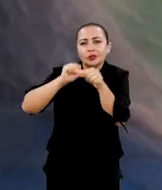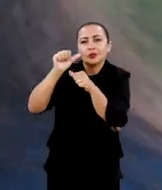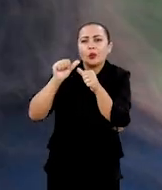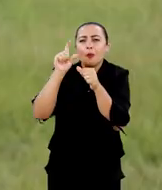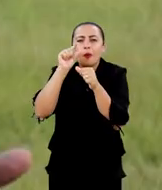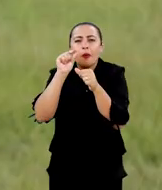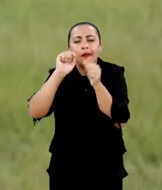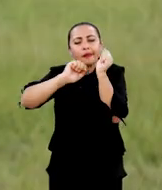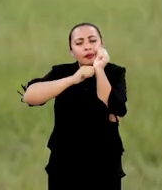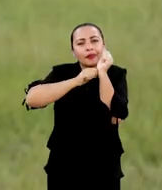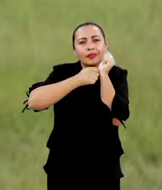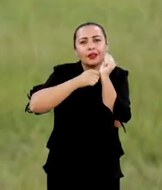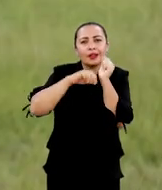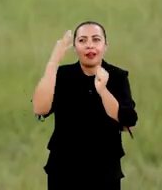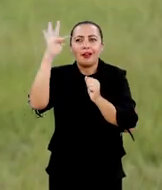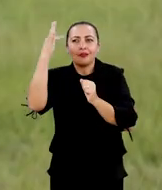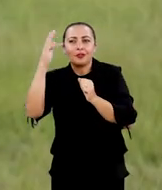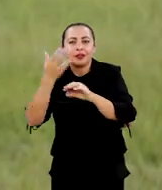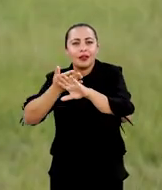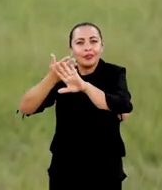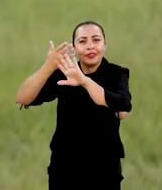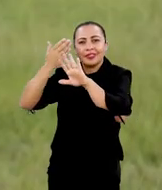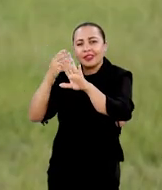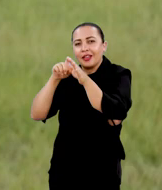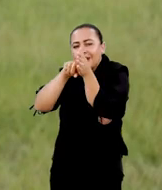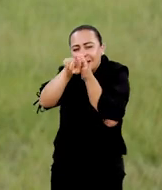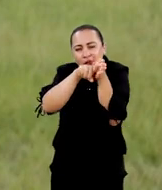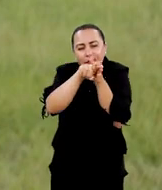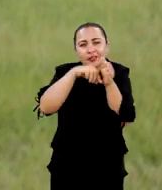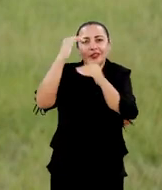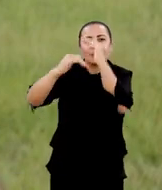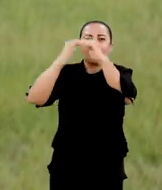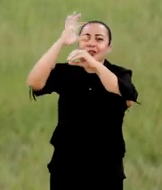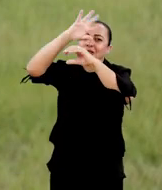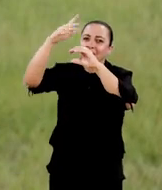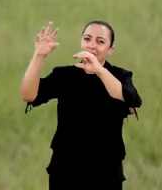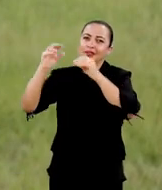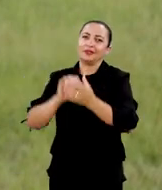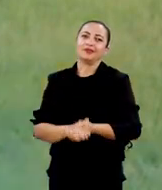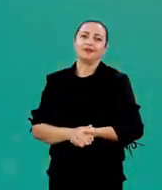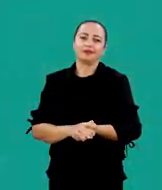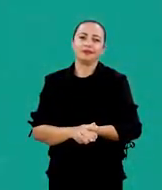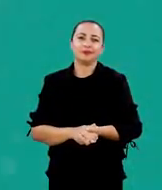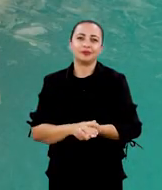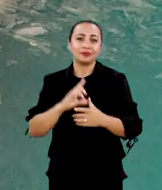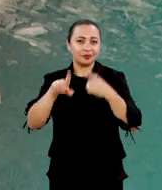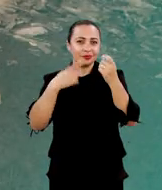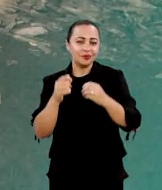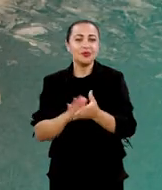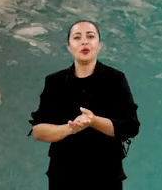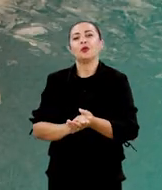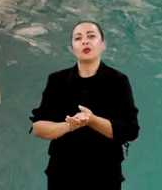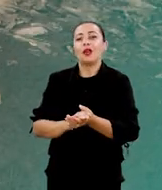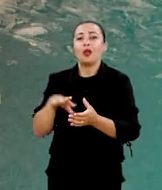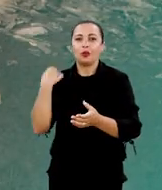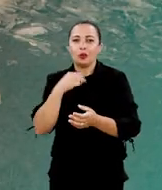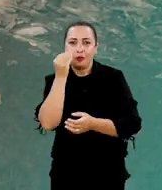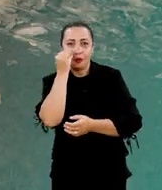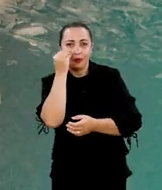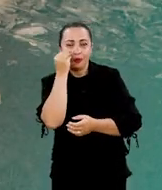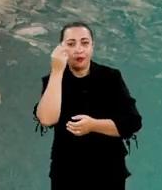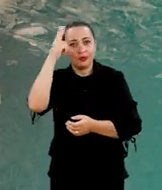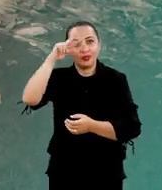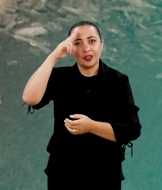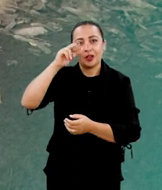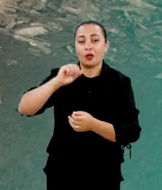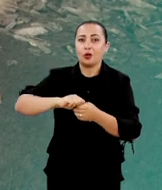desmentar um pouco os mistérios, e a física por trás da geração e evolução do plasma. E no próximo bloco,